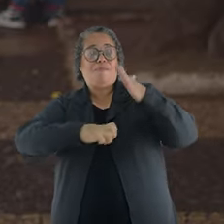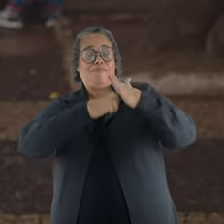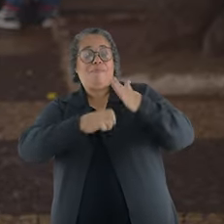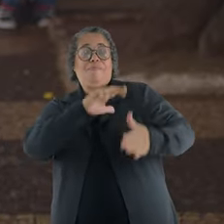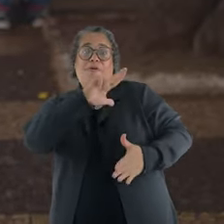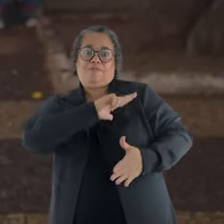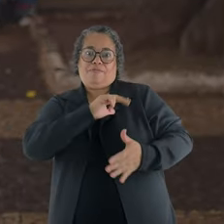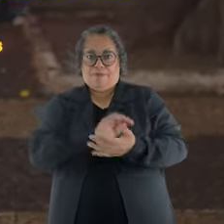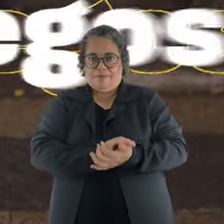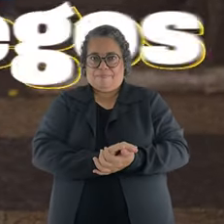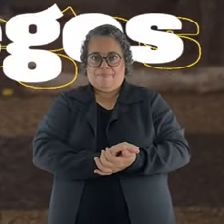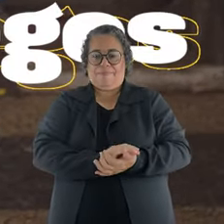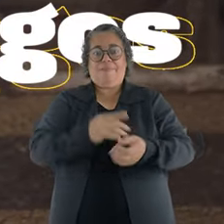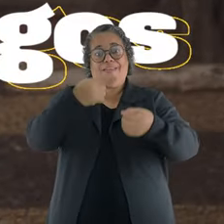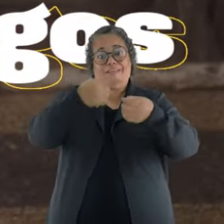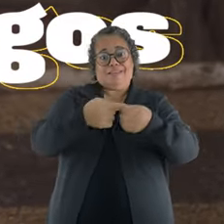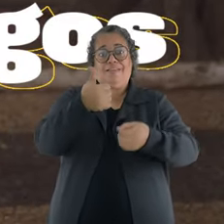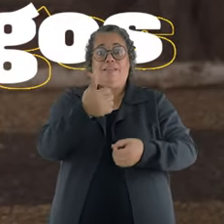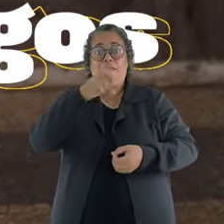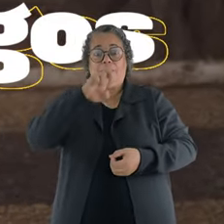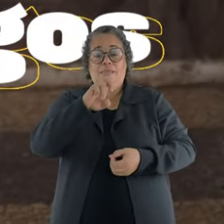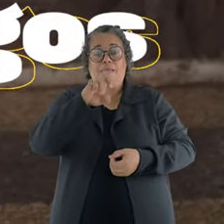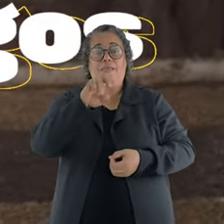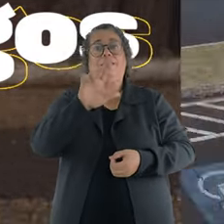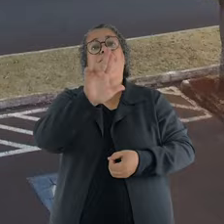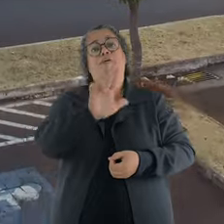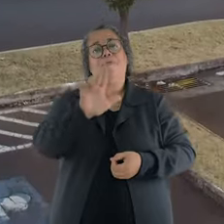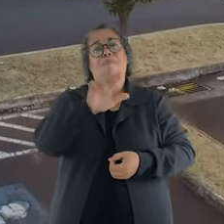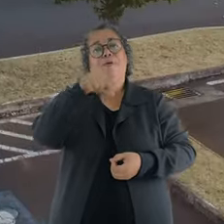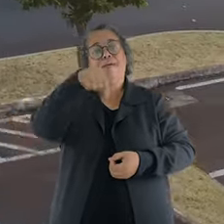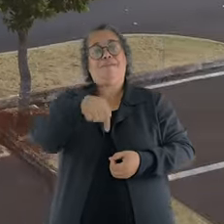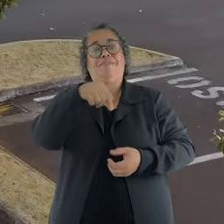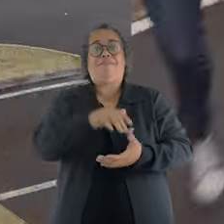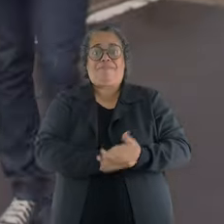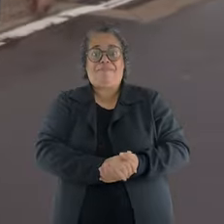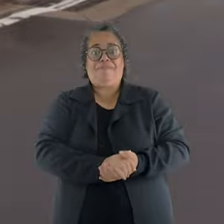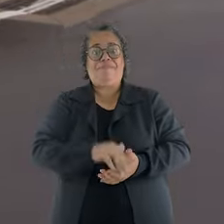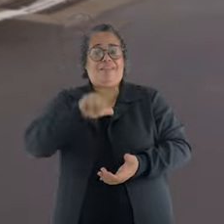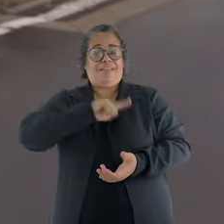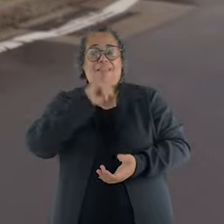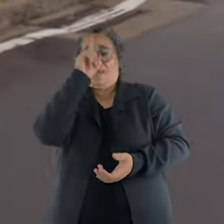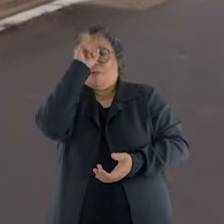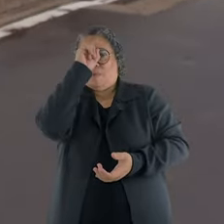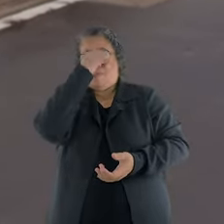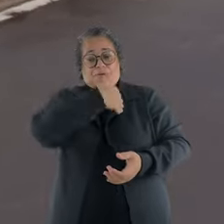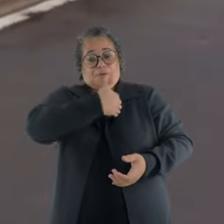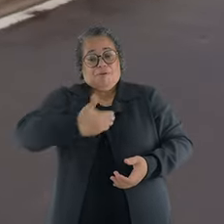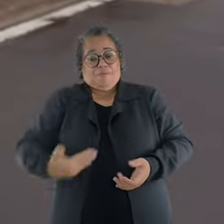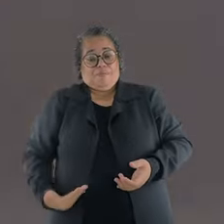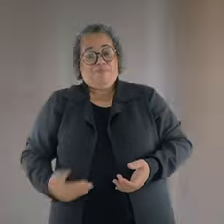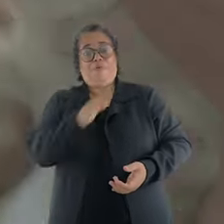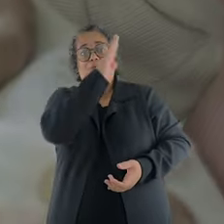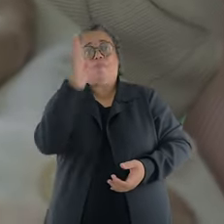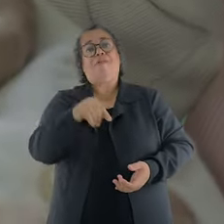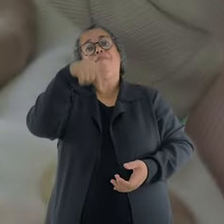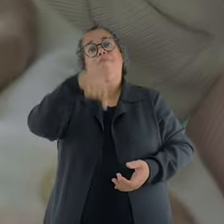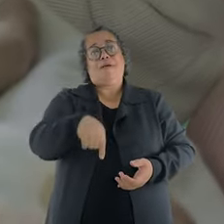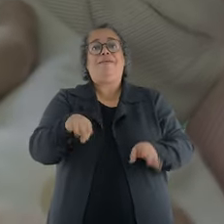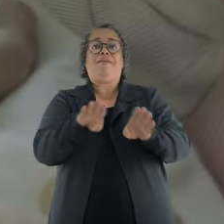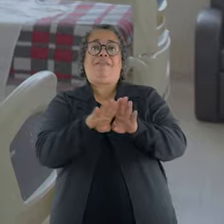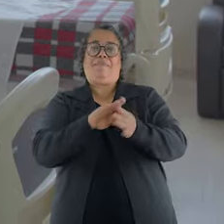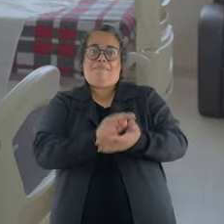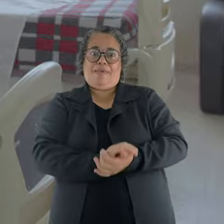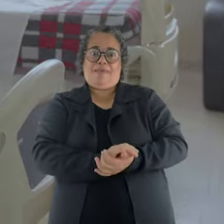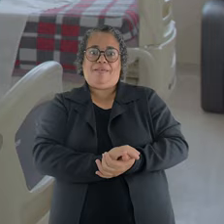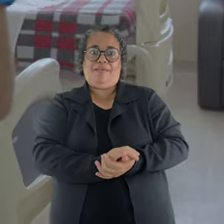Fazer bem é ficar entre as 15 cidades que mais geram empregos no Brasil e ter um dos melhores hospitais públicos do país. É